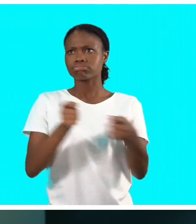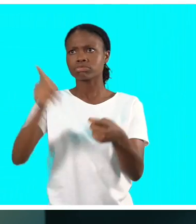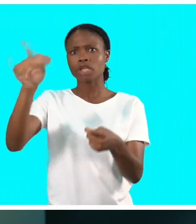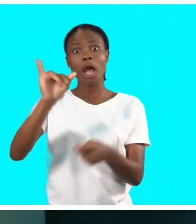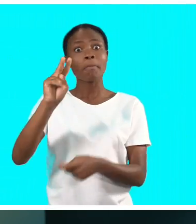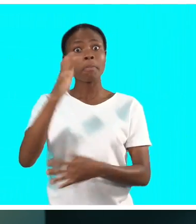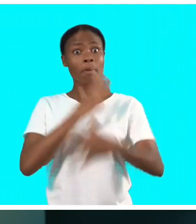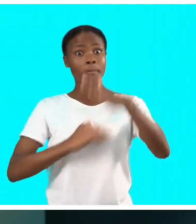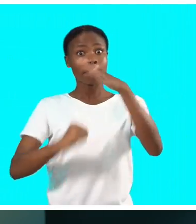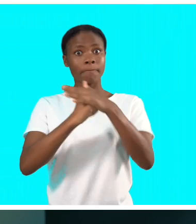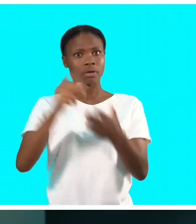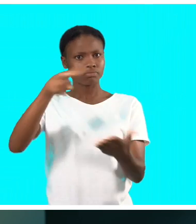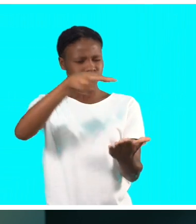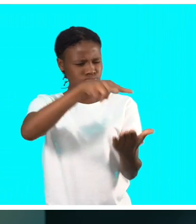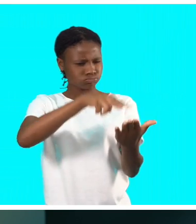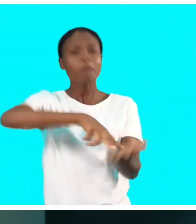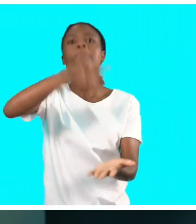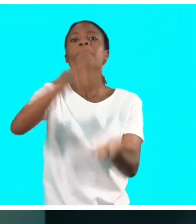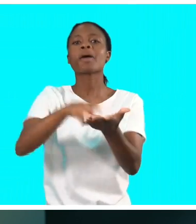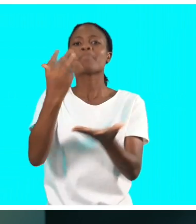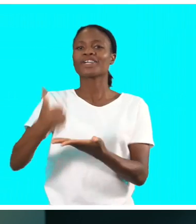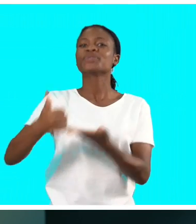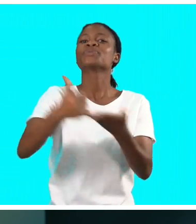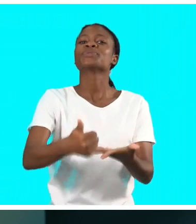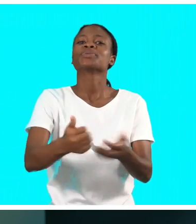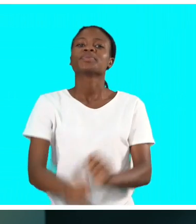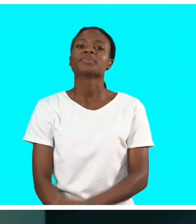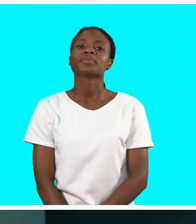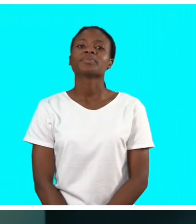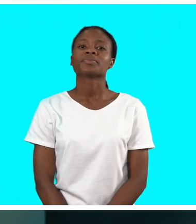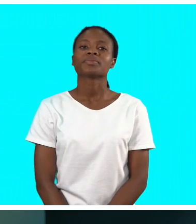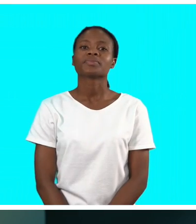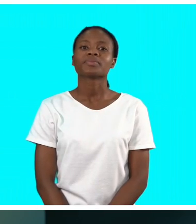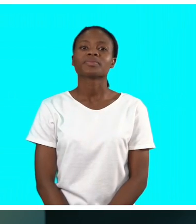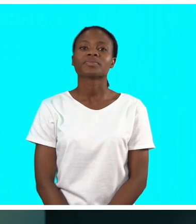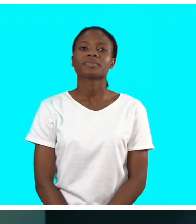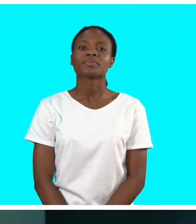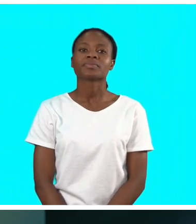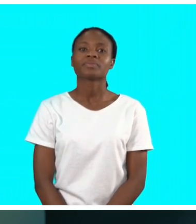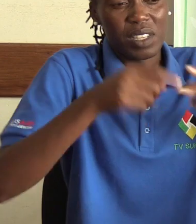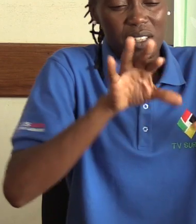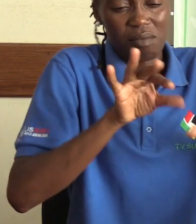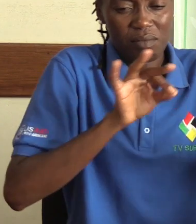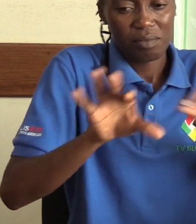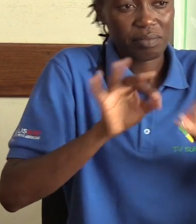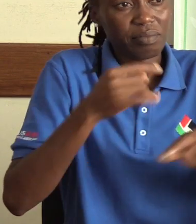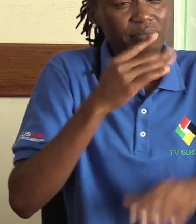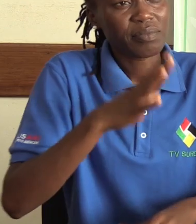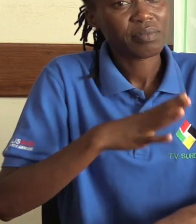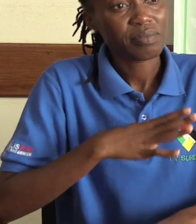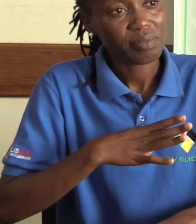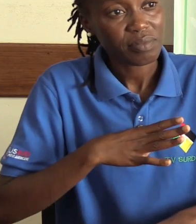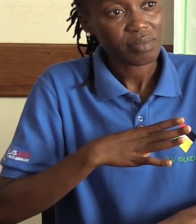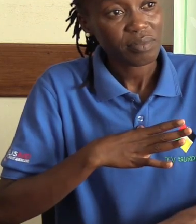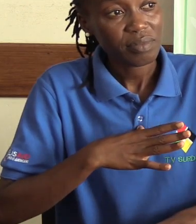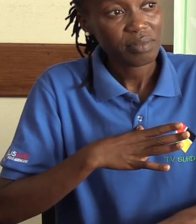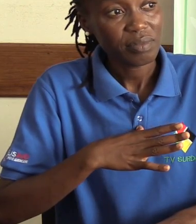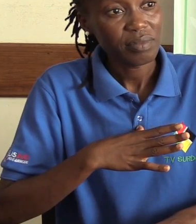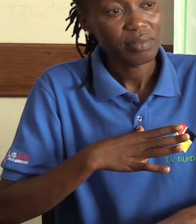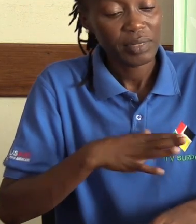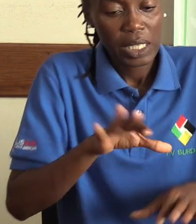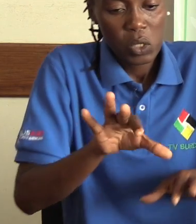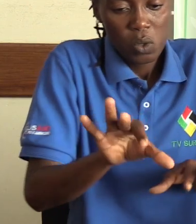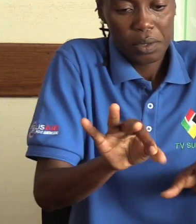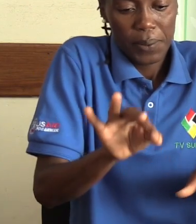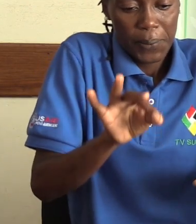mas também pode ser feito numa repartição do INES na respectiva localidade. Existe aquilo que nós chamamos de